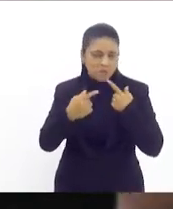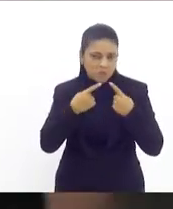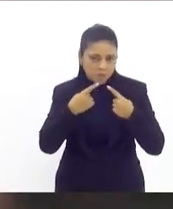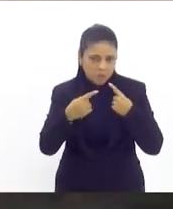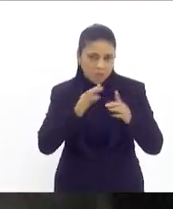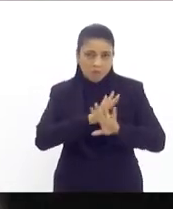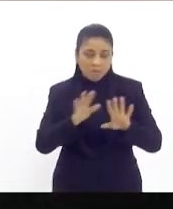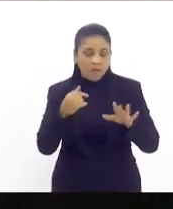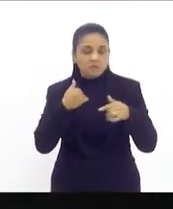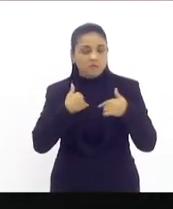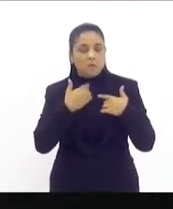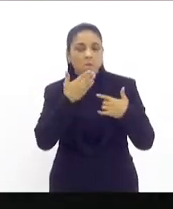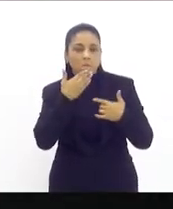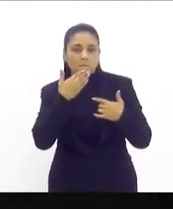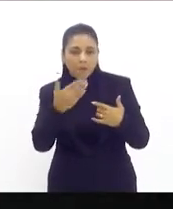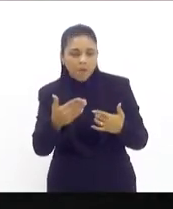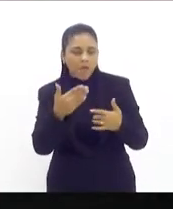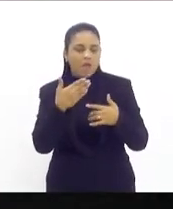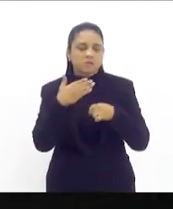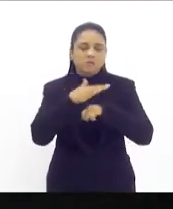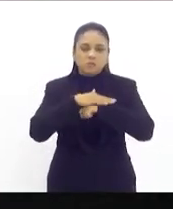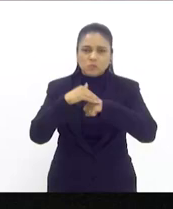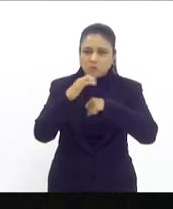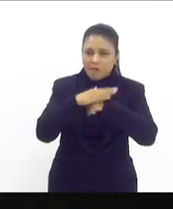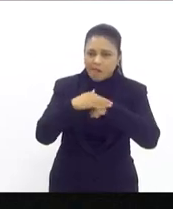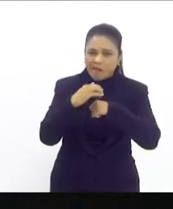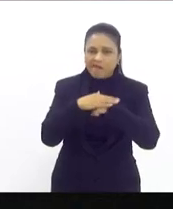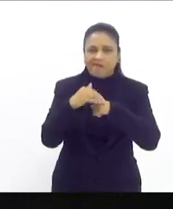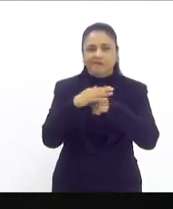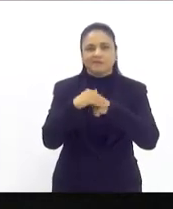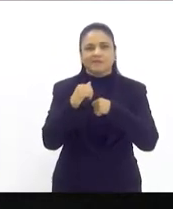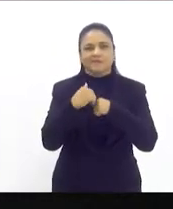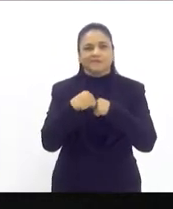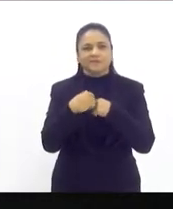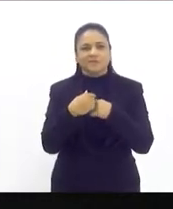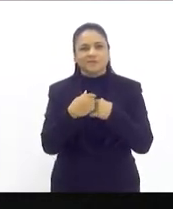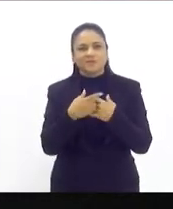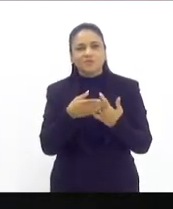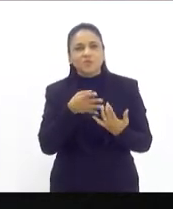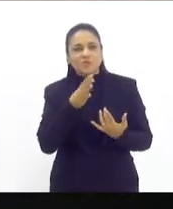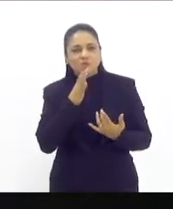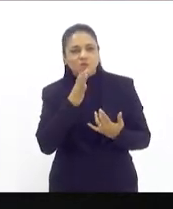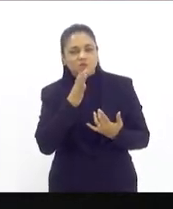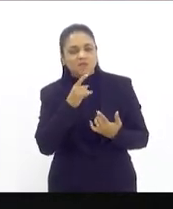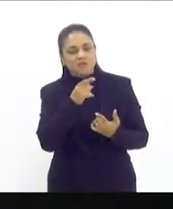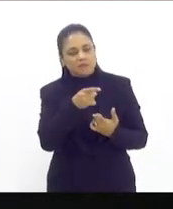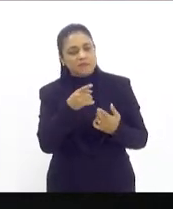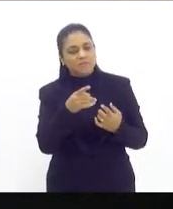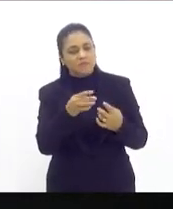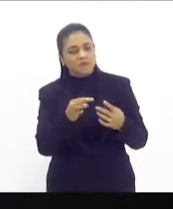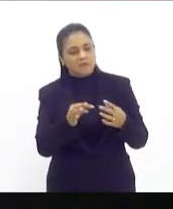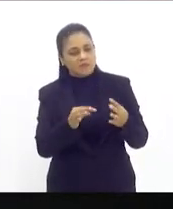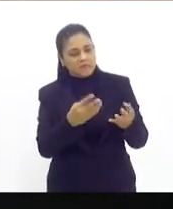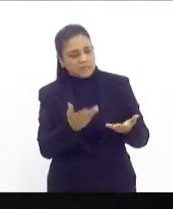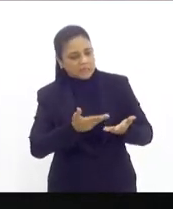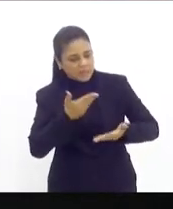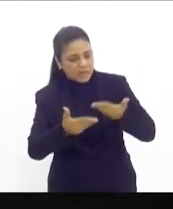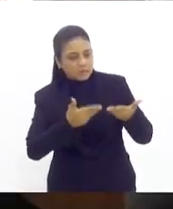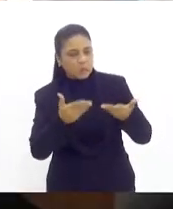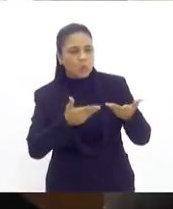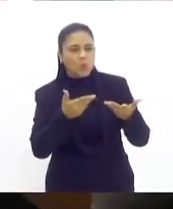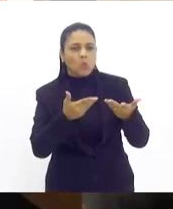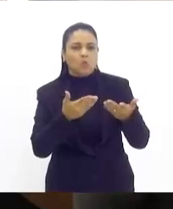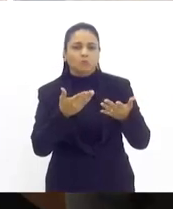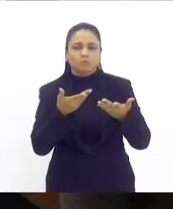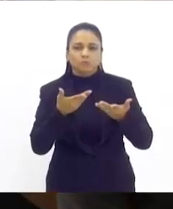repúdio, com todo carinho, e aqui reconhecendo da forma que fui tratado pelo líder do PSOL, muito gentil e cordial agora,